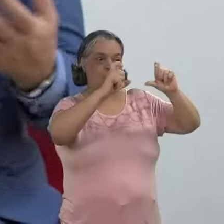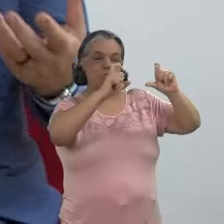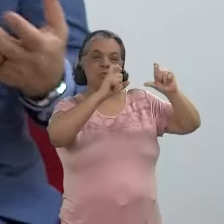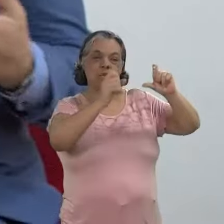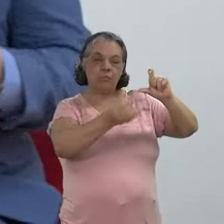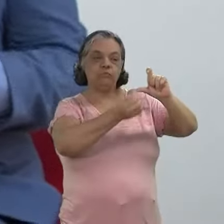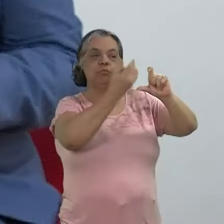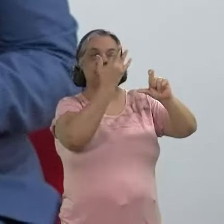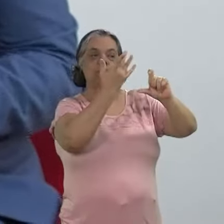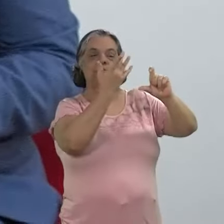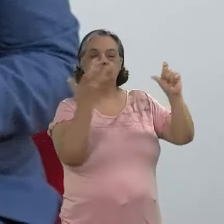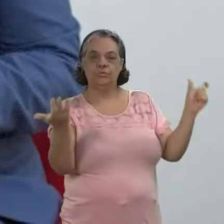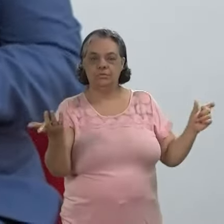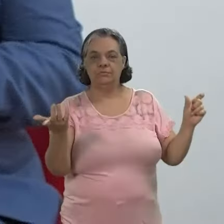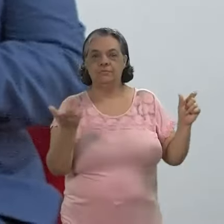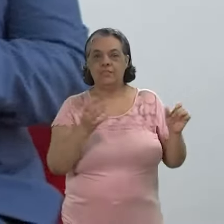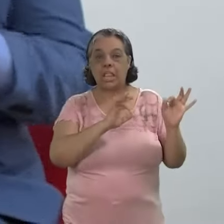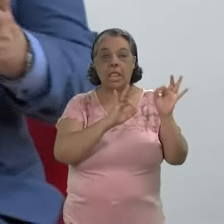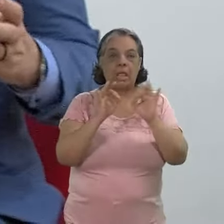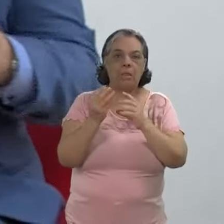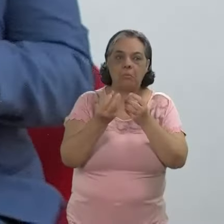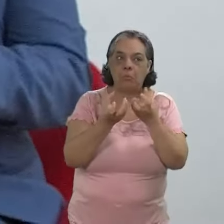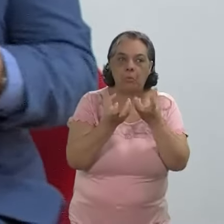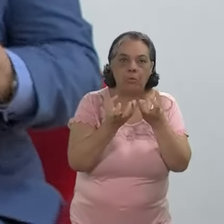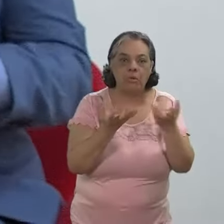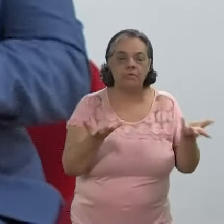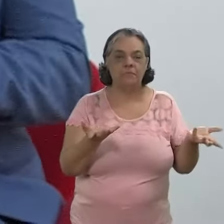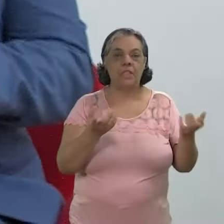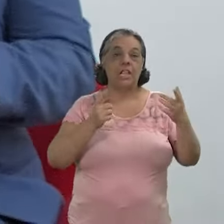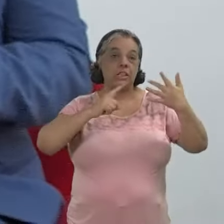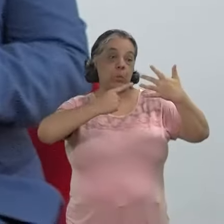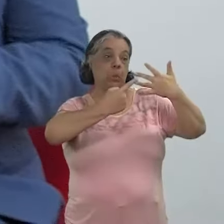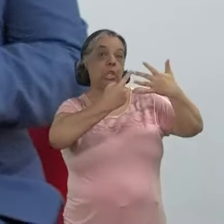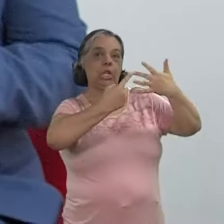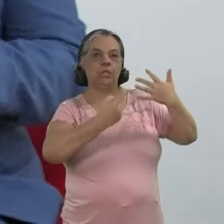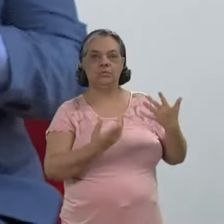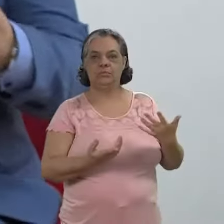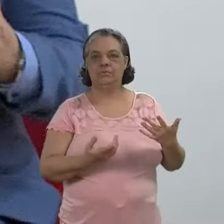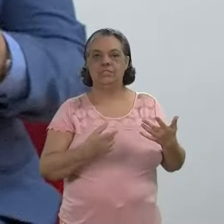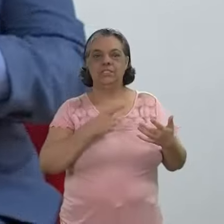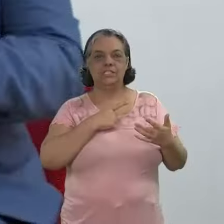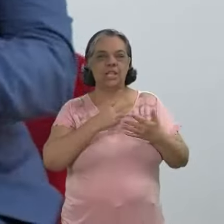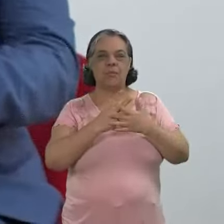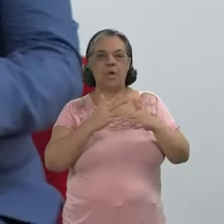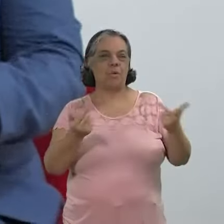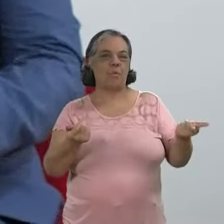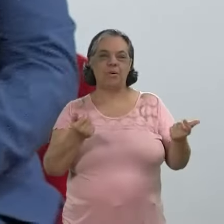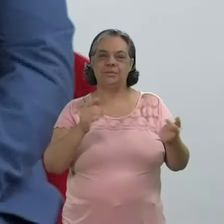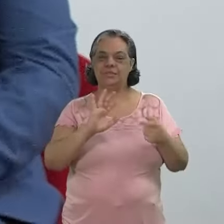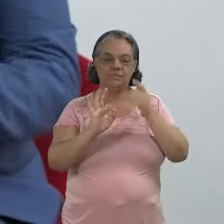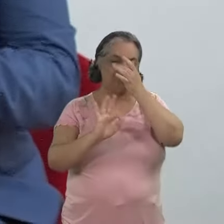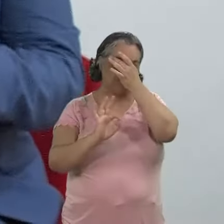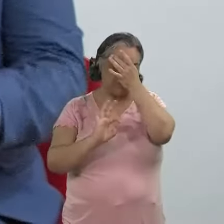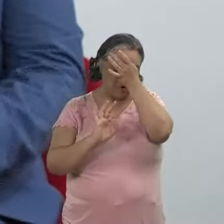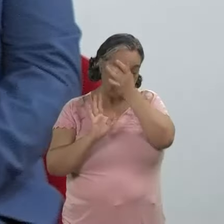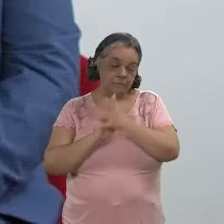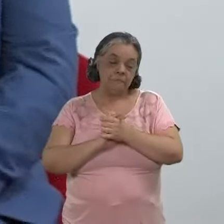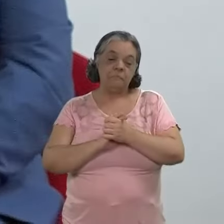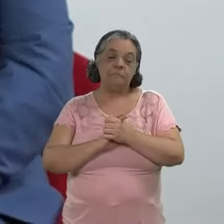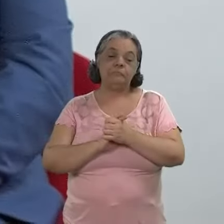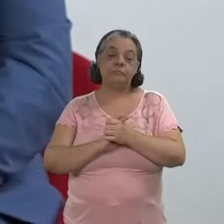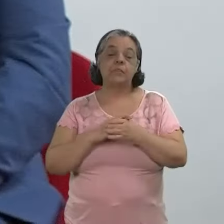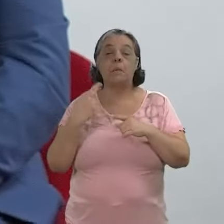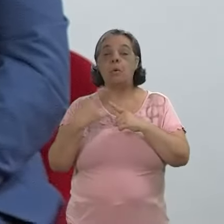foto de algo que é relevante para mim, mas quando eu vou revelar, tem um dedo, tem uma coisa que não... O filme não...